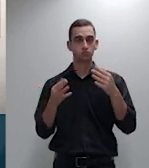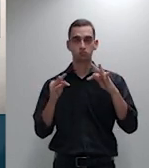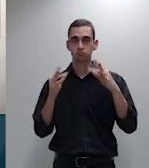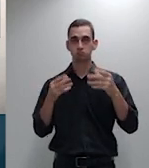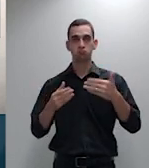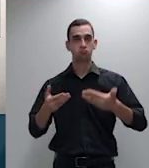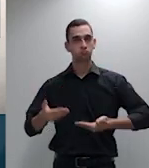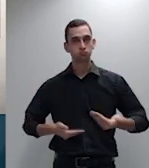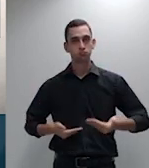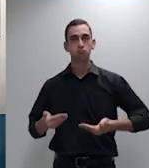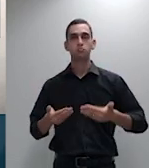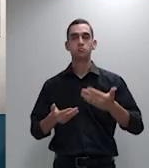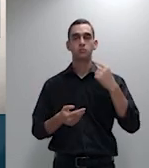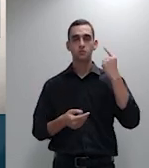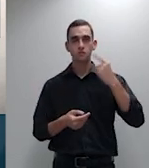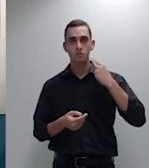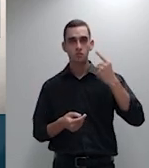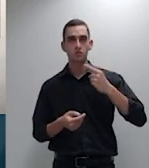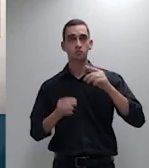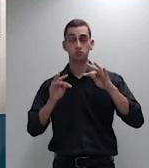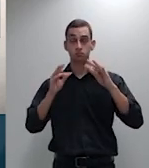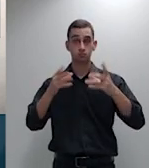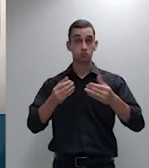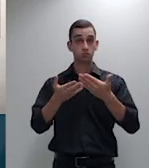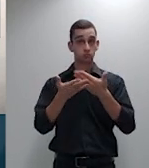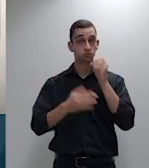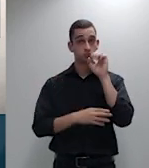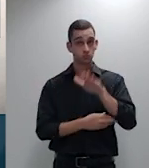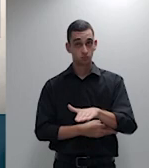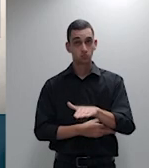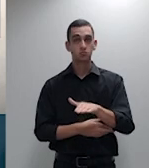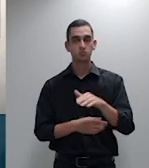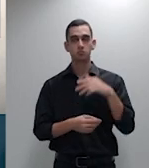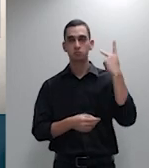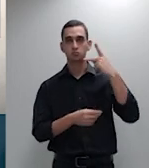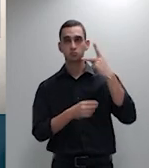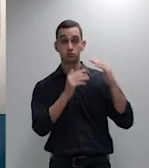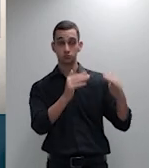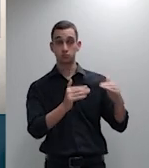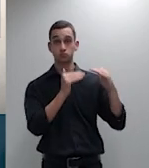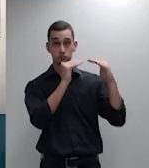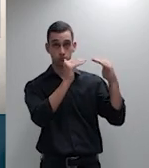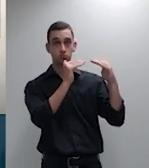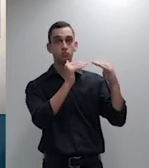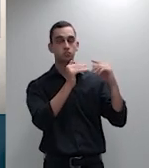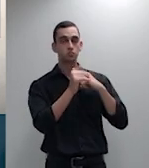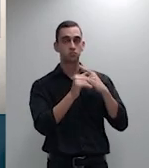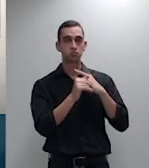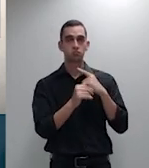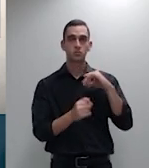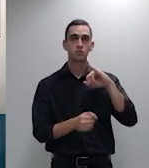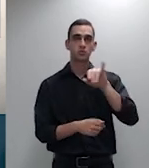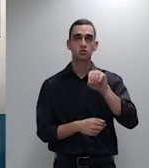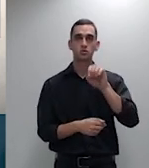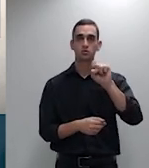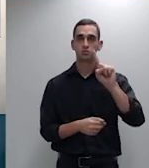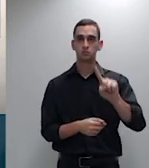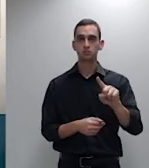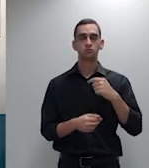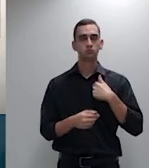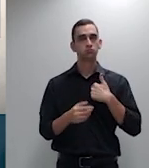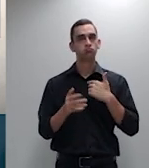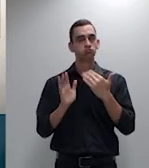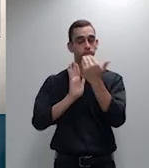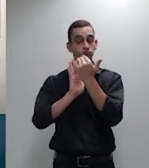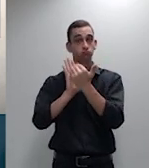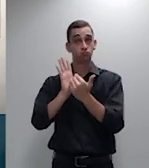advogados. Doutor subprocurador José Pouco de Fácil. Senhor presidente, estou de acordo com o processo em lista. Não tenho